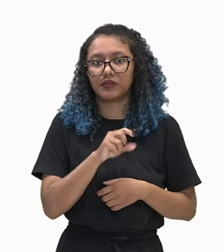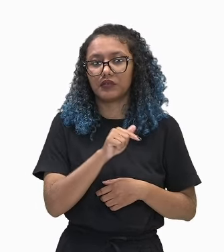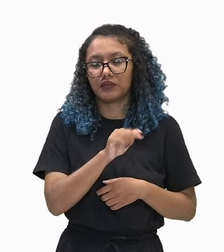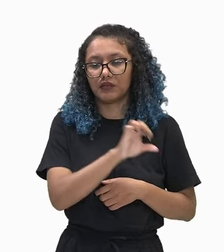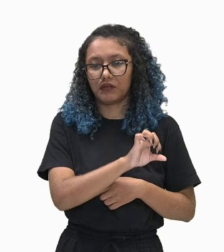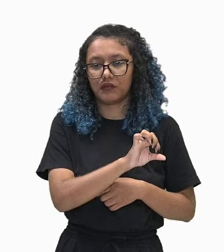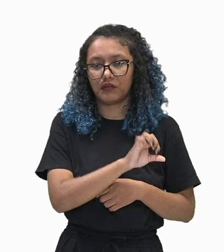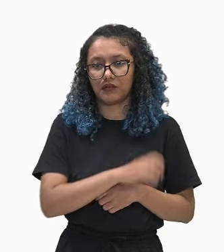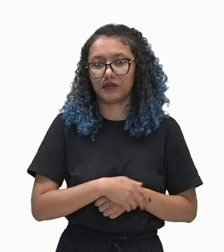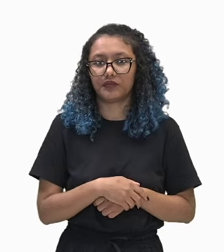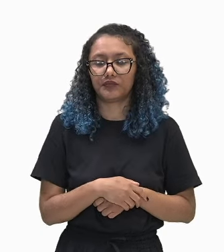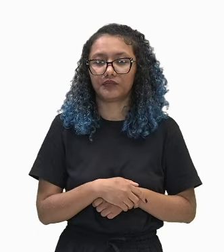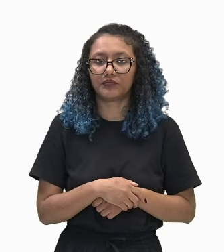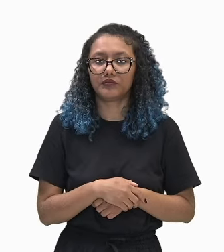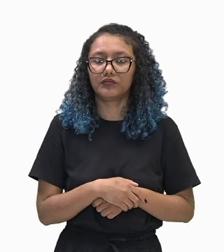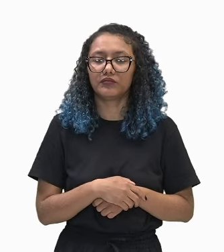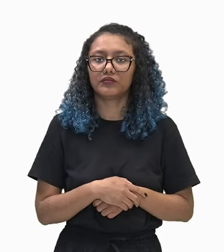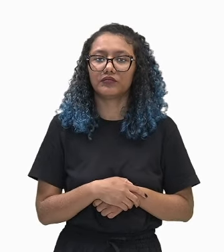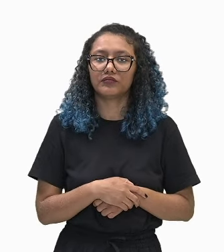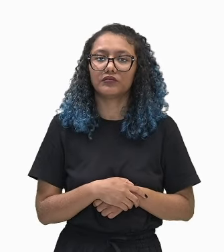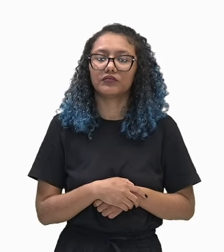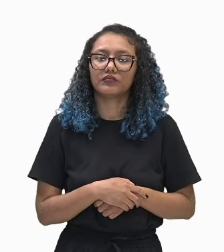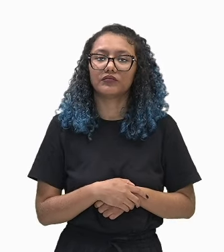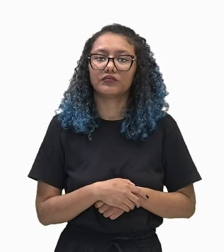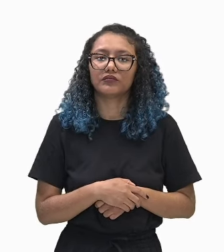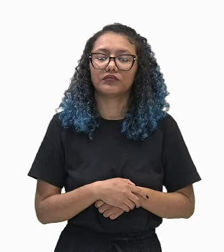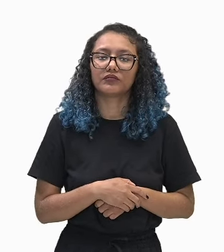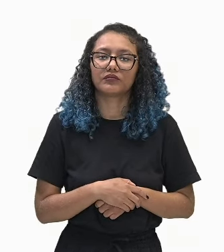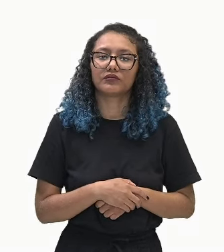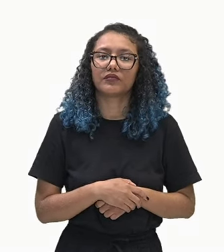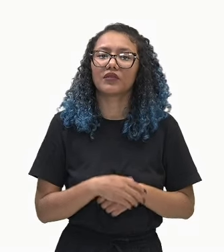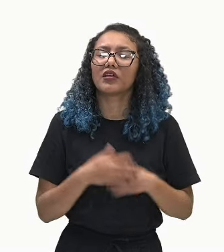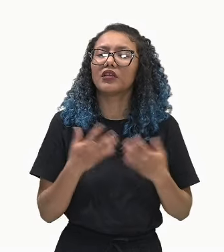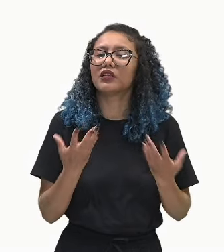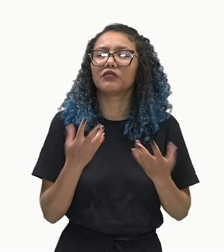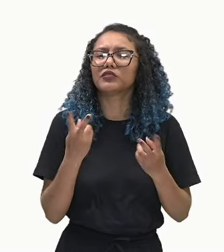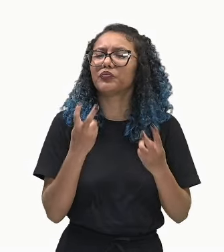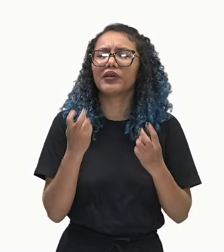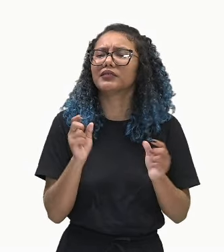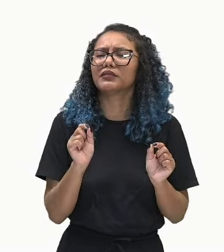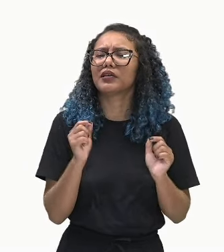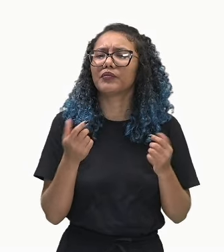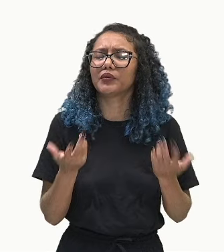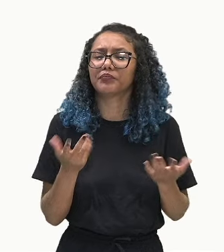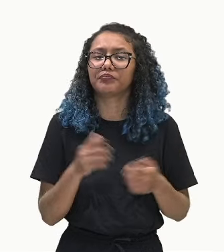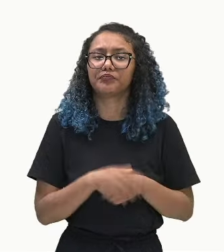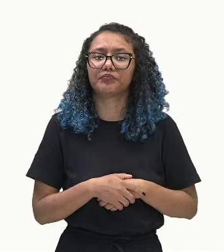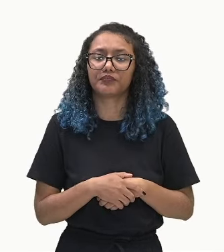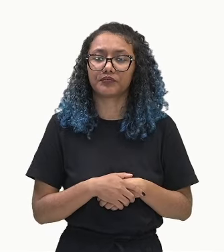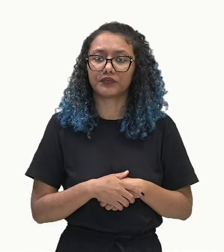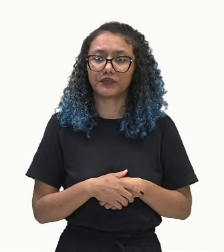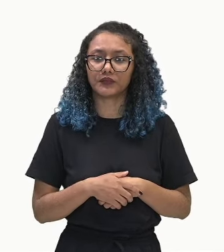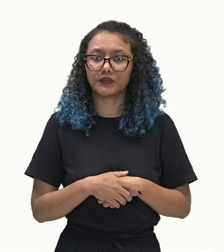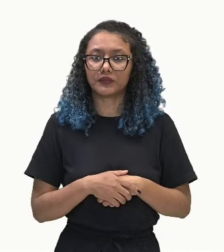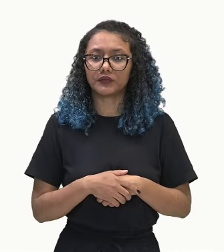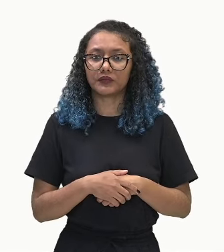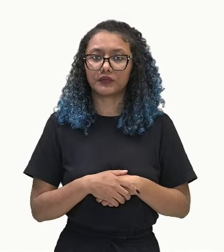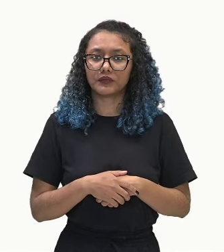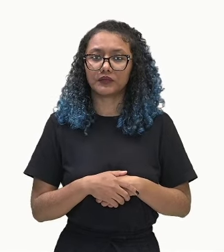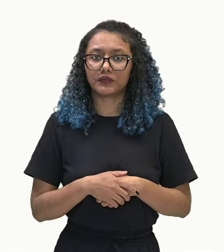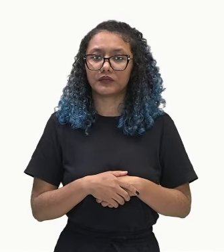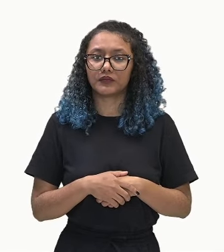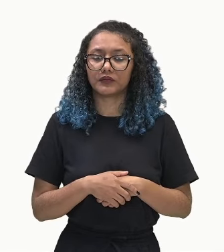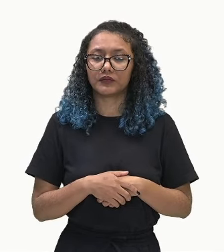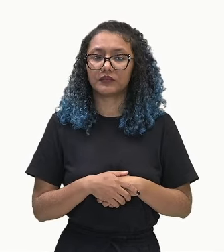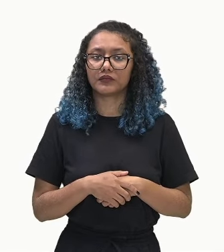7 e 9. O que a gente pode concluir aqui? De início, pode ser que a gente